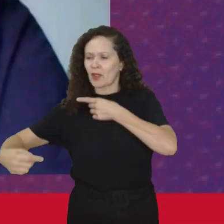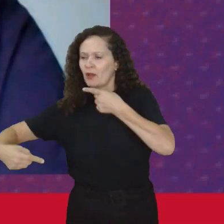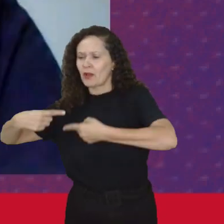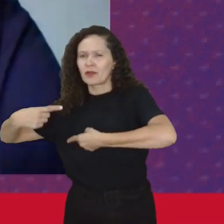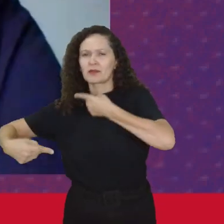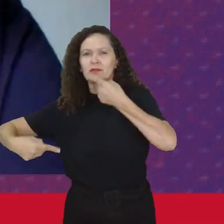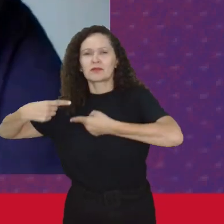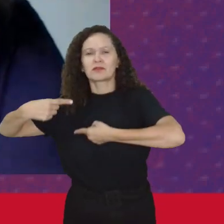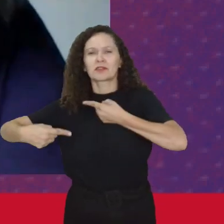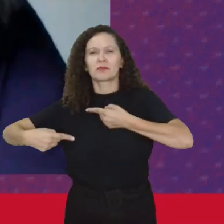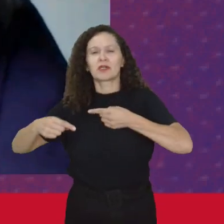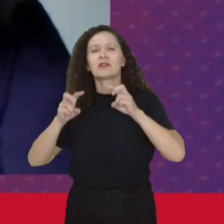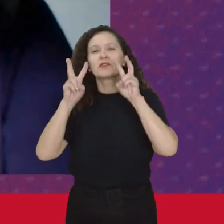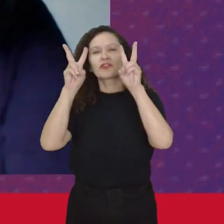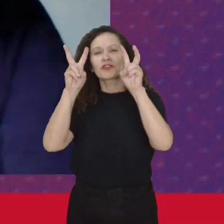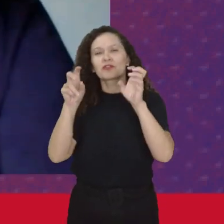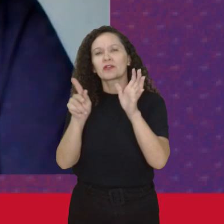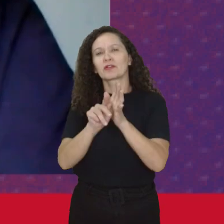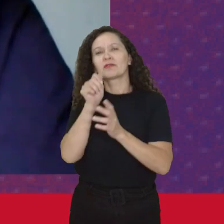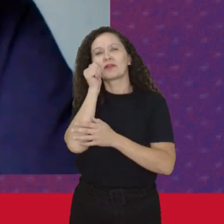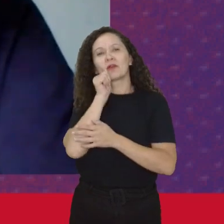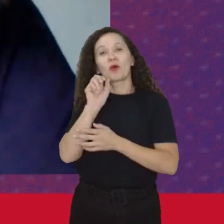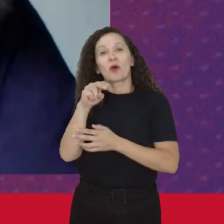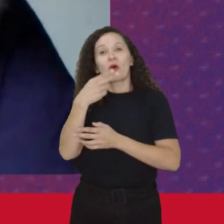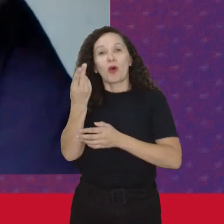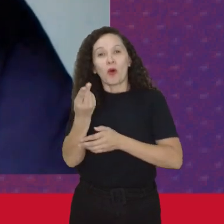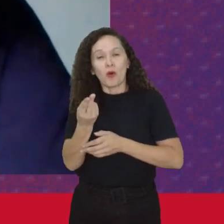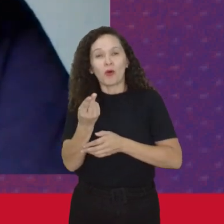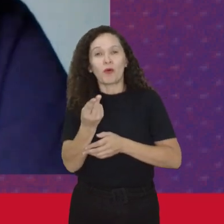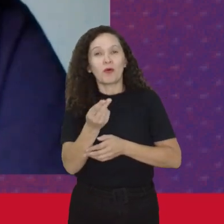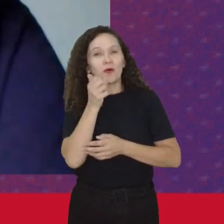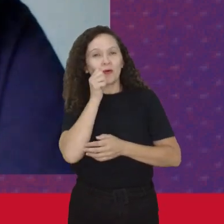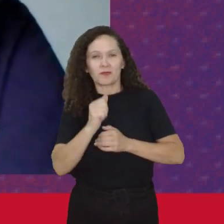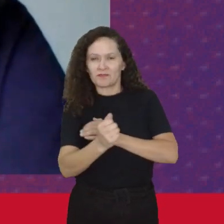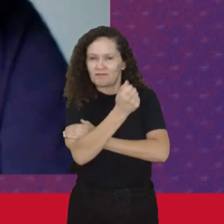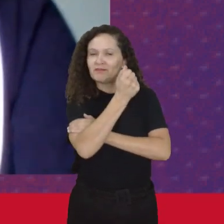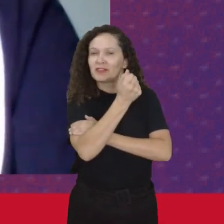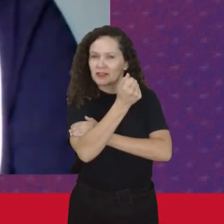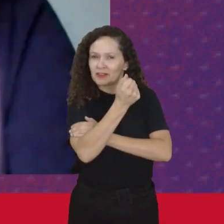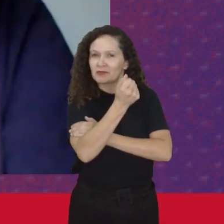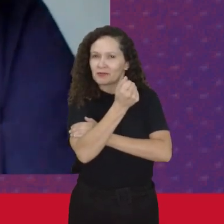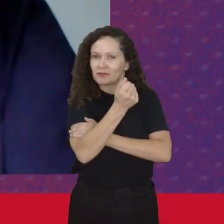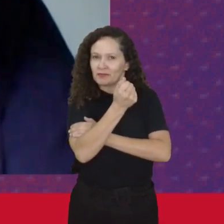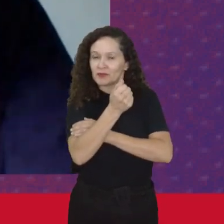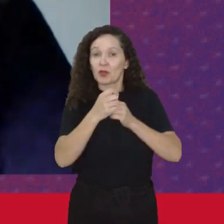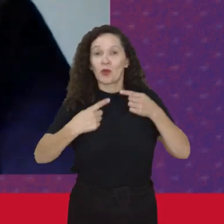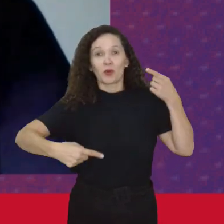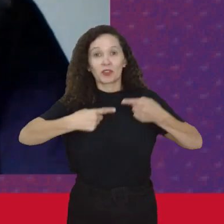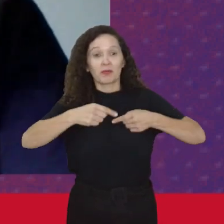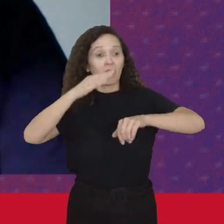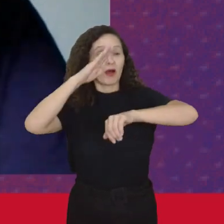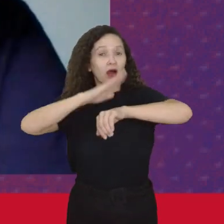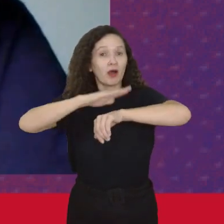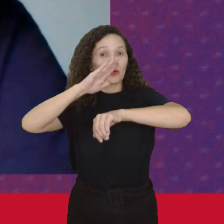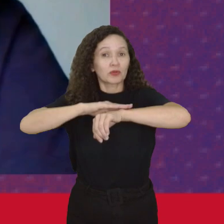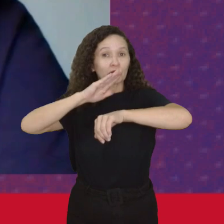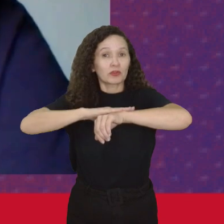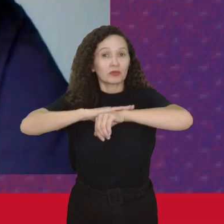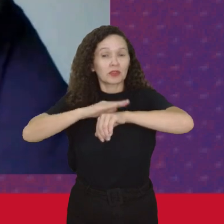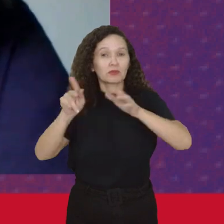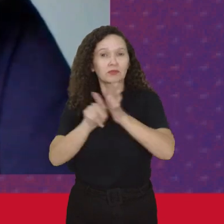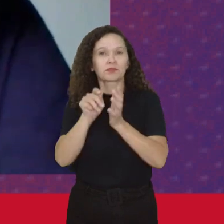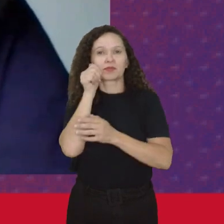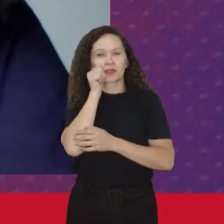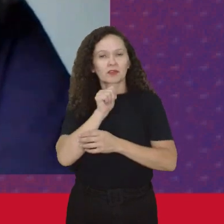Da questão Da mulher O debate Da questão Feminina Como era O debate Da emancipação Das mulheres